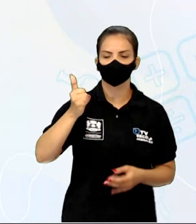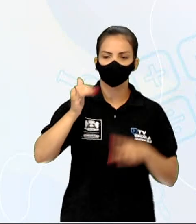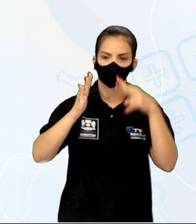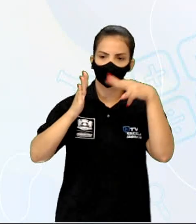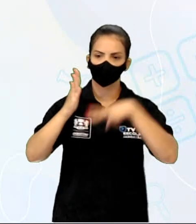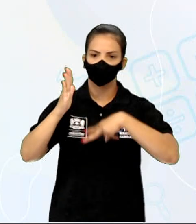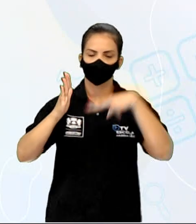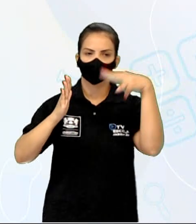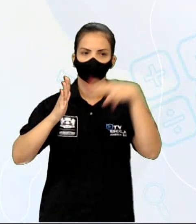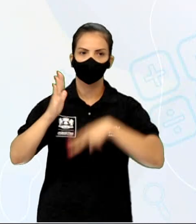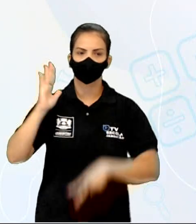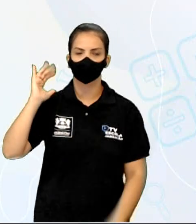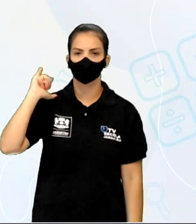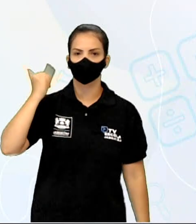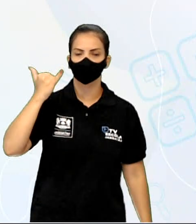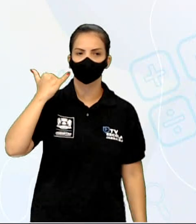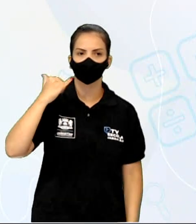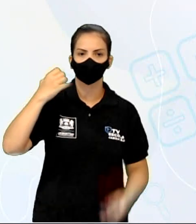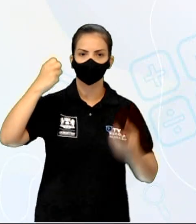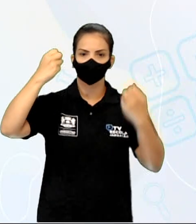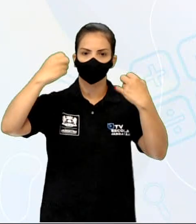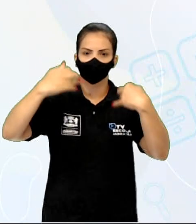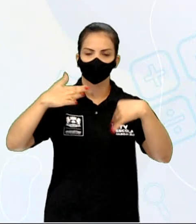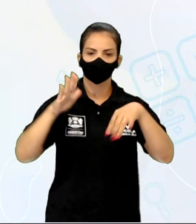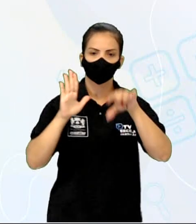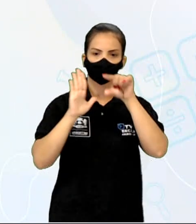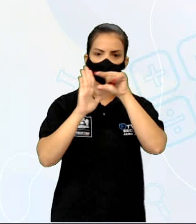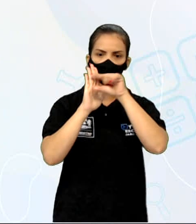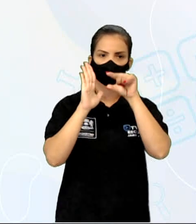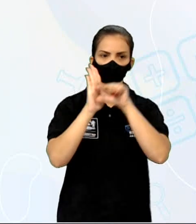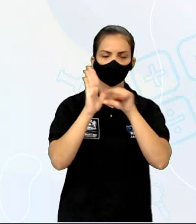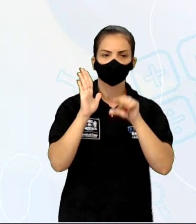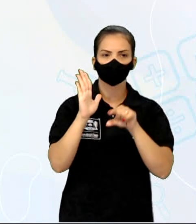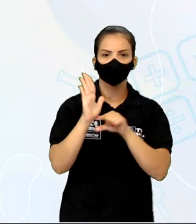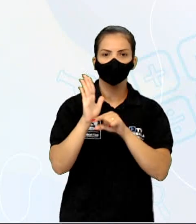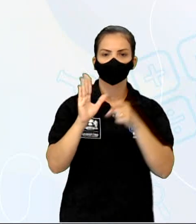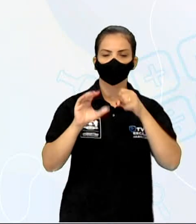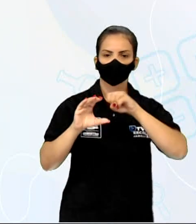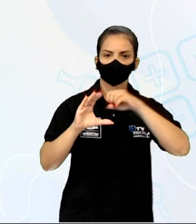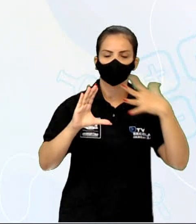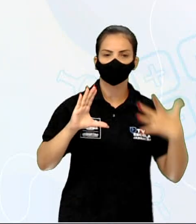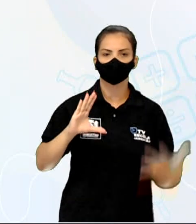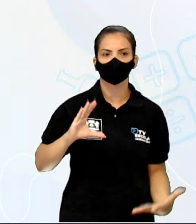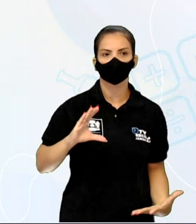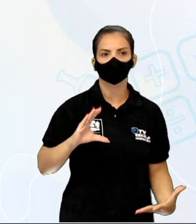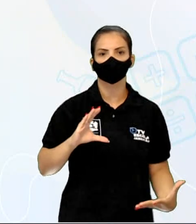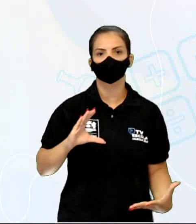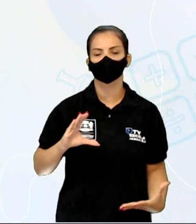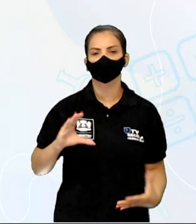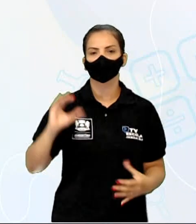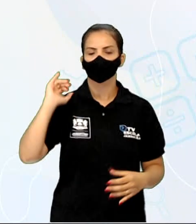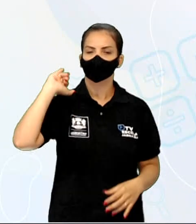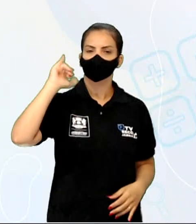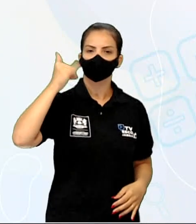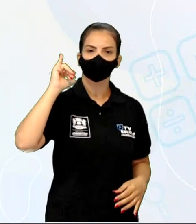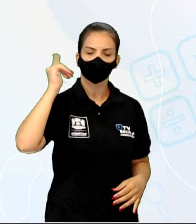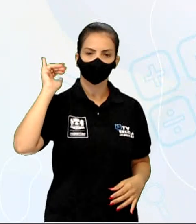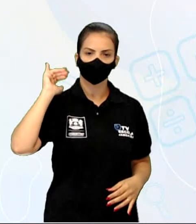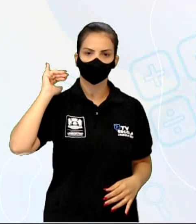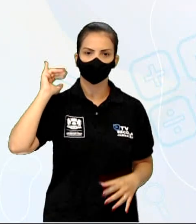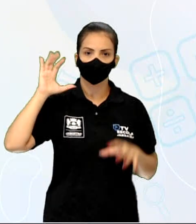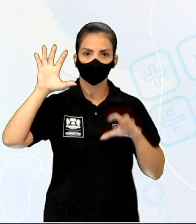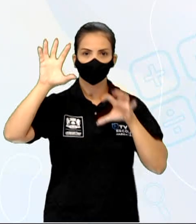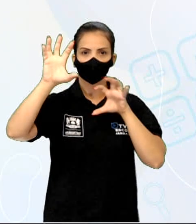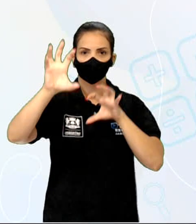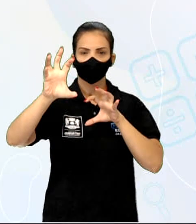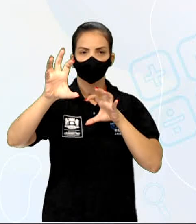conto e vamos explicando parte por parte, vocês vão entender aquilo das características, tá? Conto de assombração. Primeira coisa que tem que ter